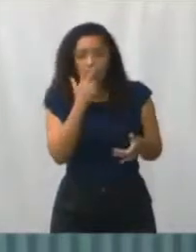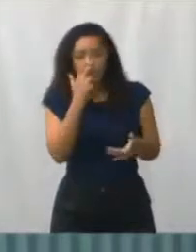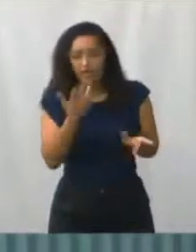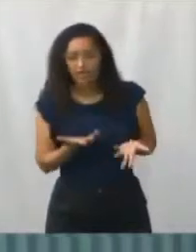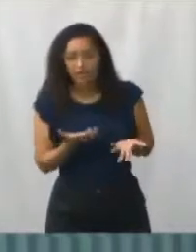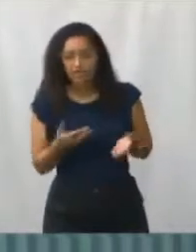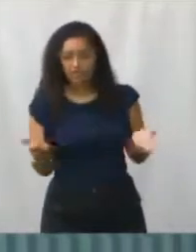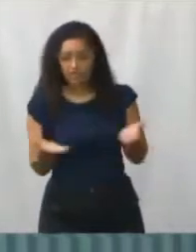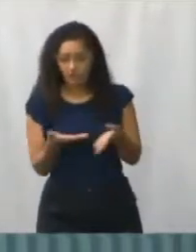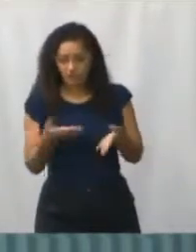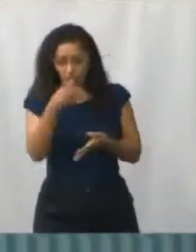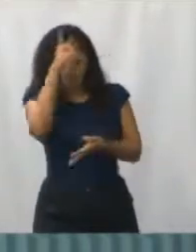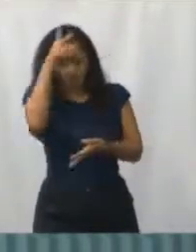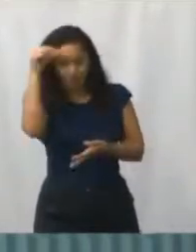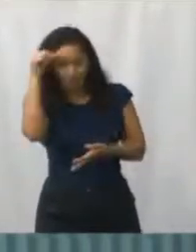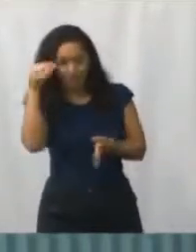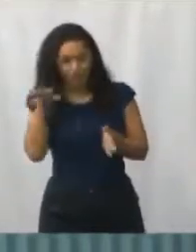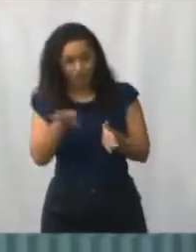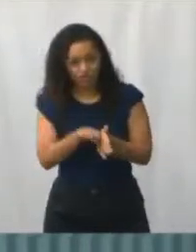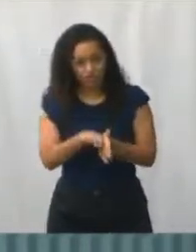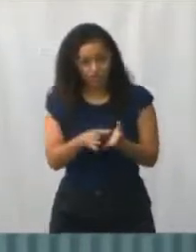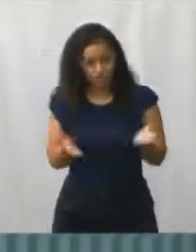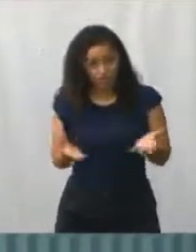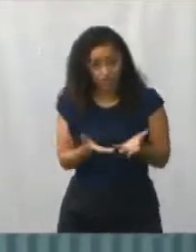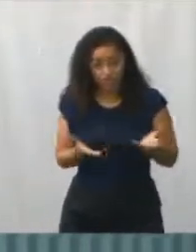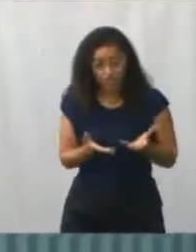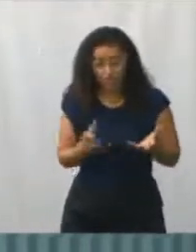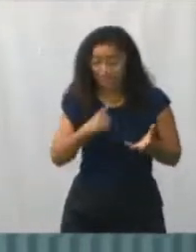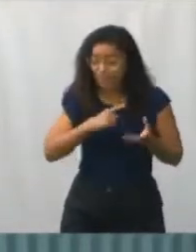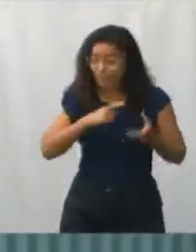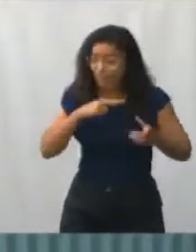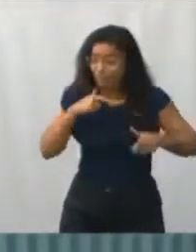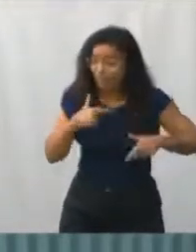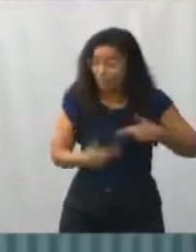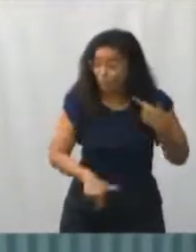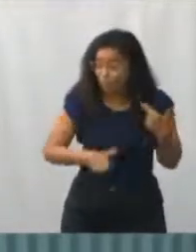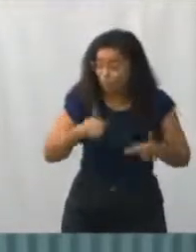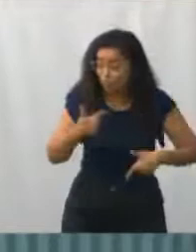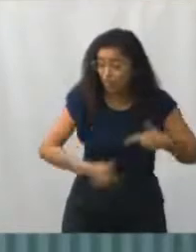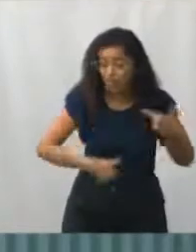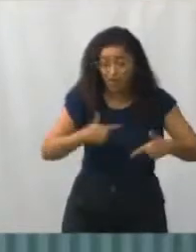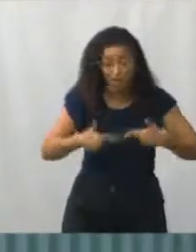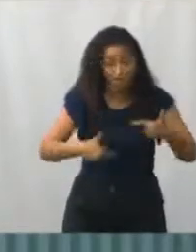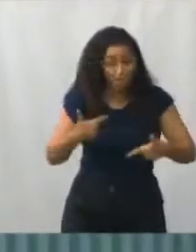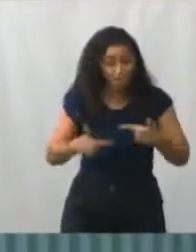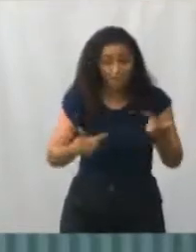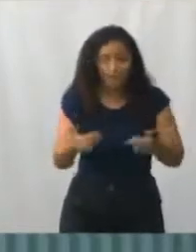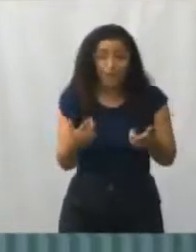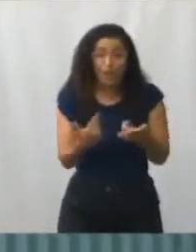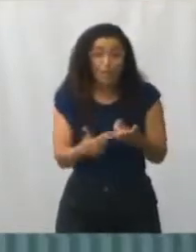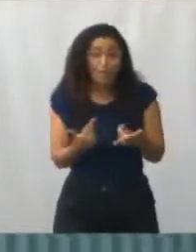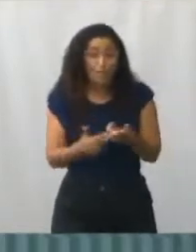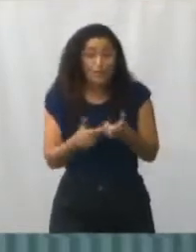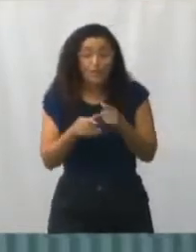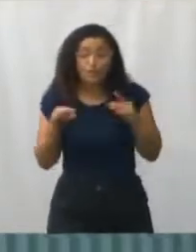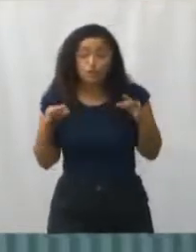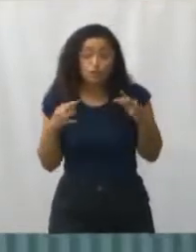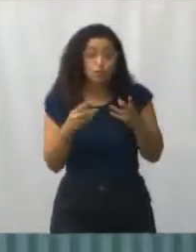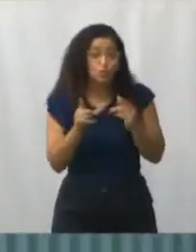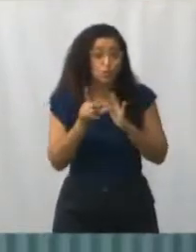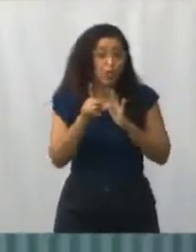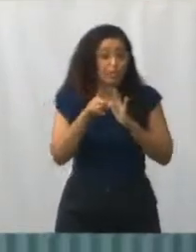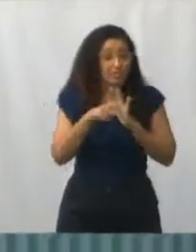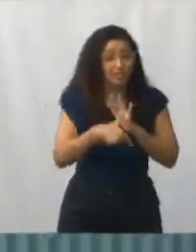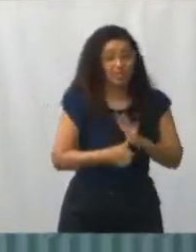Eu moro no Itararé há 55 anos. A gente vê que está chegando uma escola no bairro São Benedito